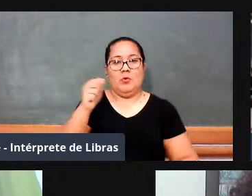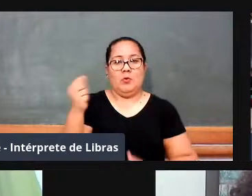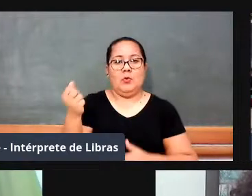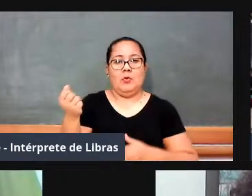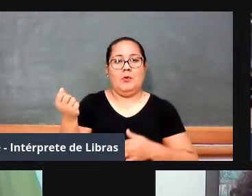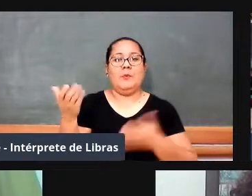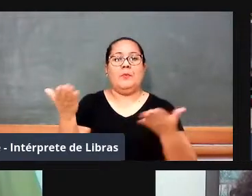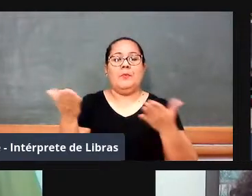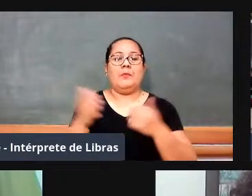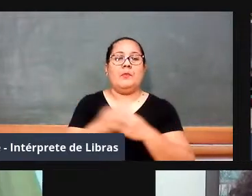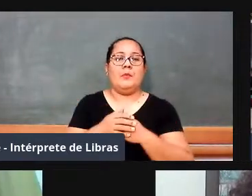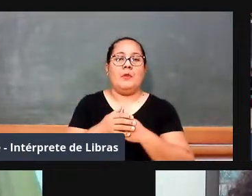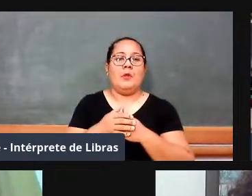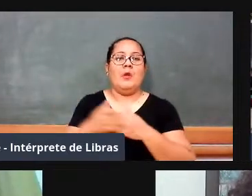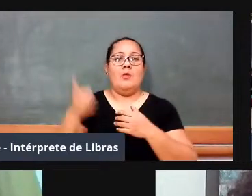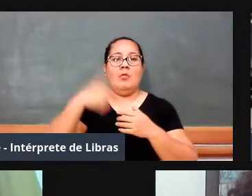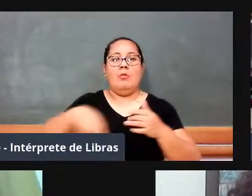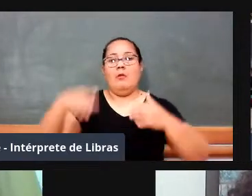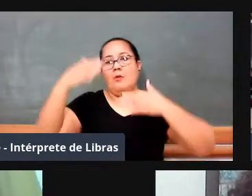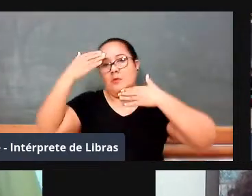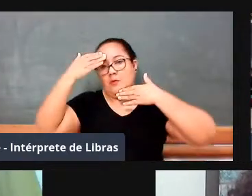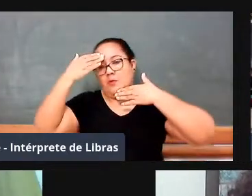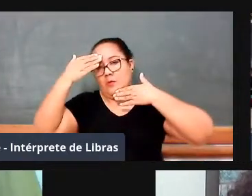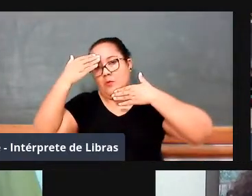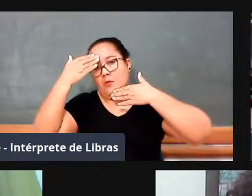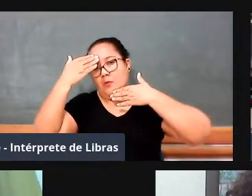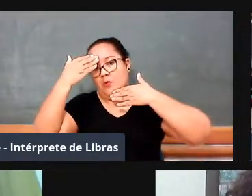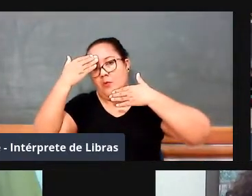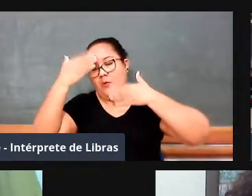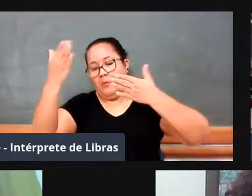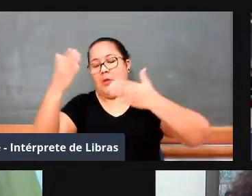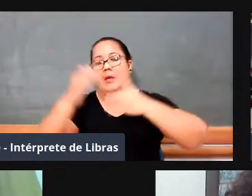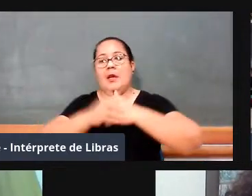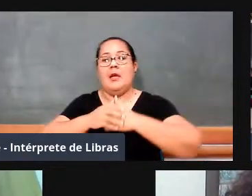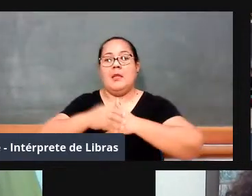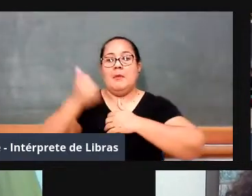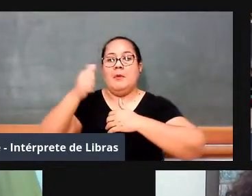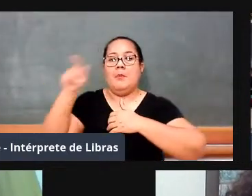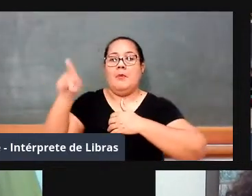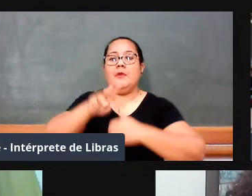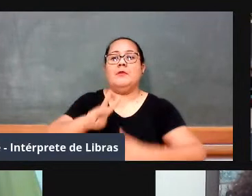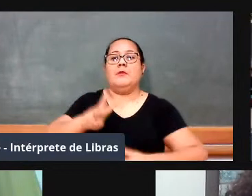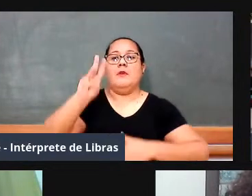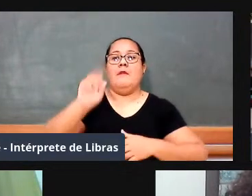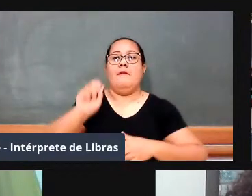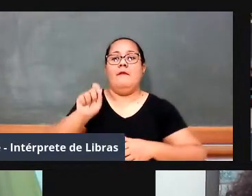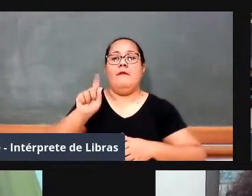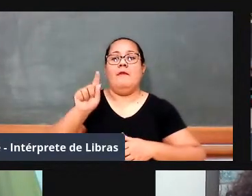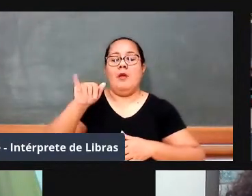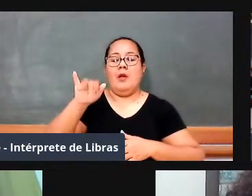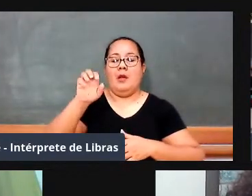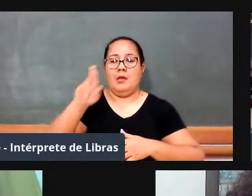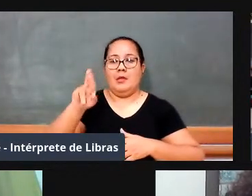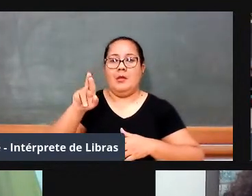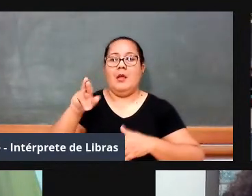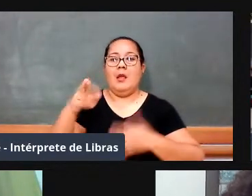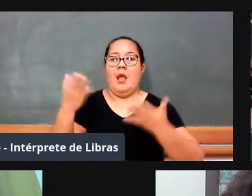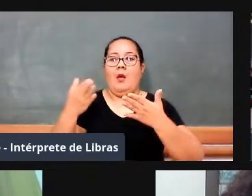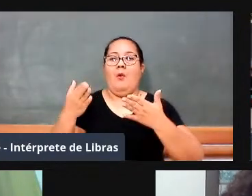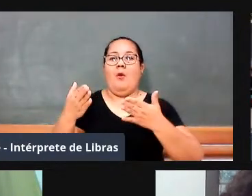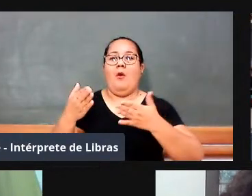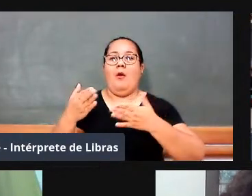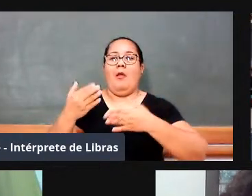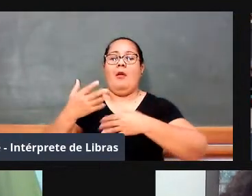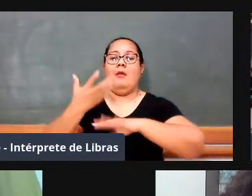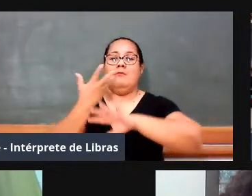então, novamente, fazer um agradecimento em primeiro, né, ao professor Wagner por ter dedicado esse tempo a nós, por